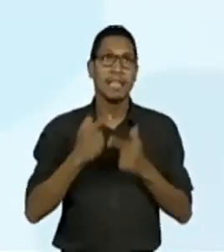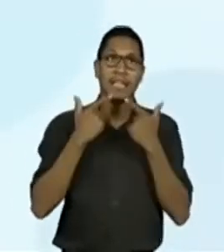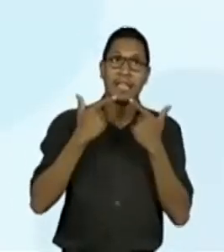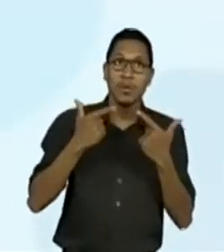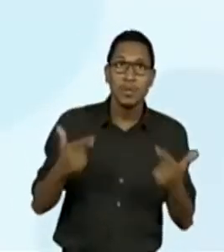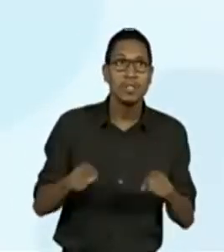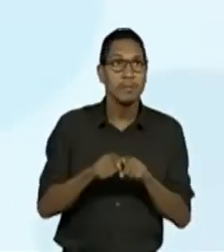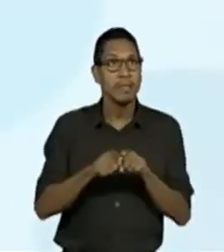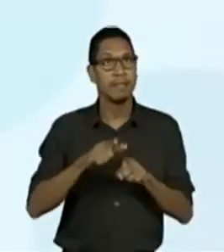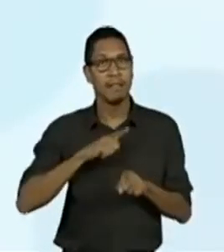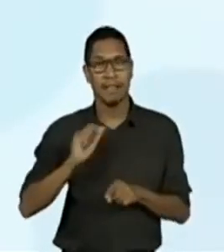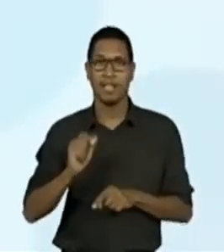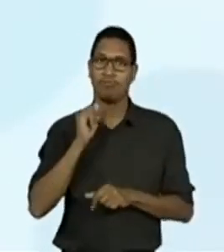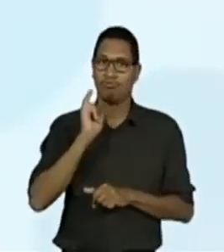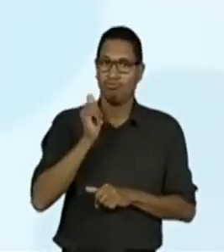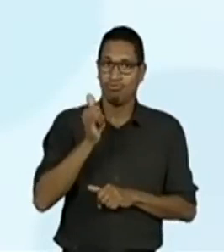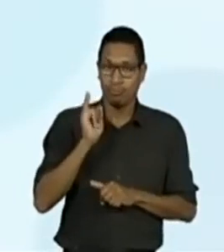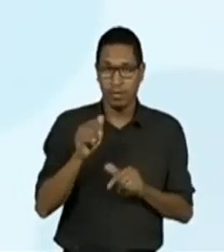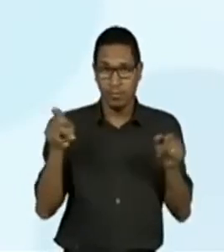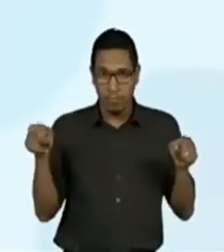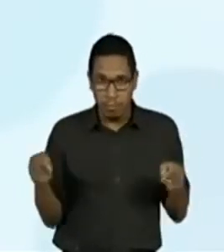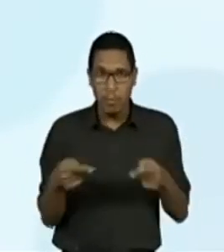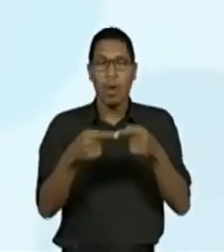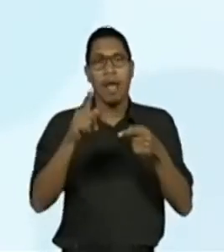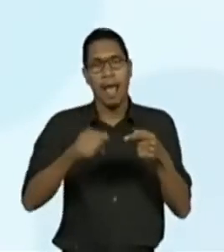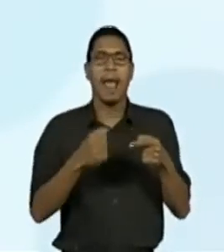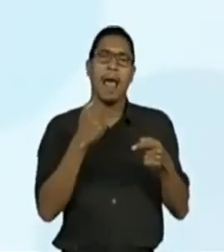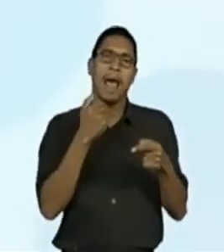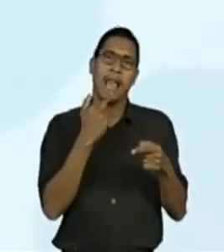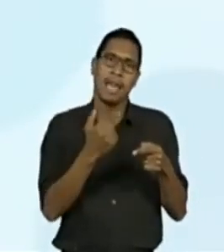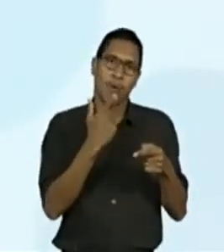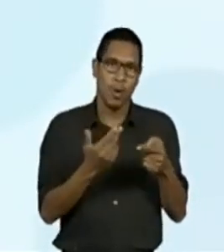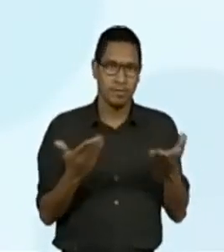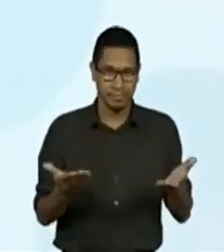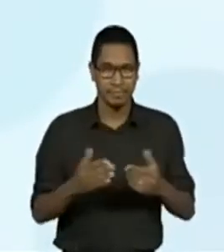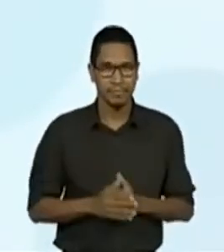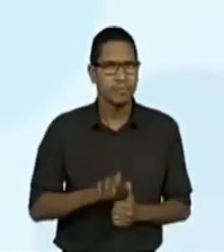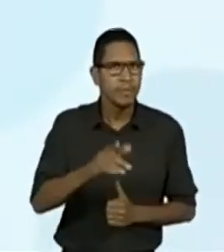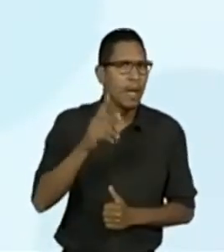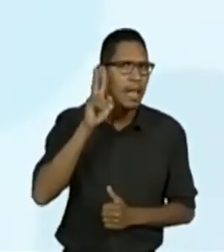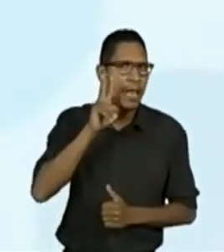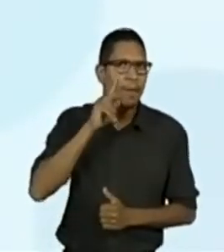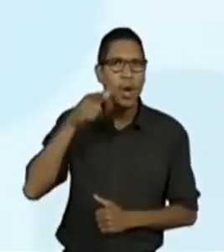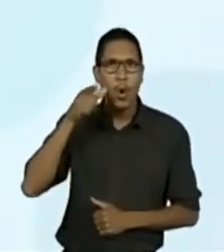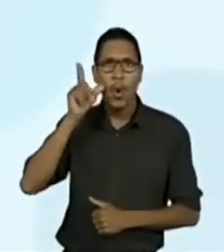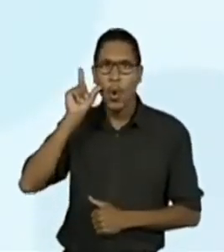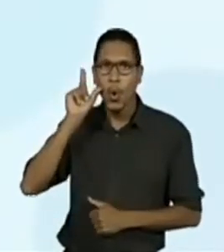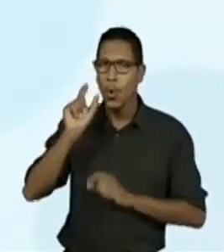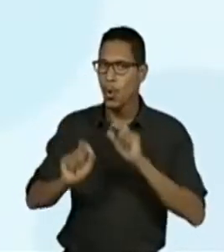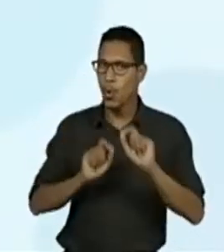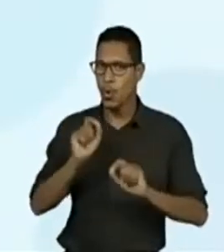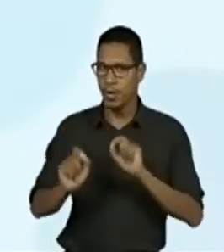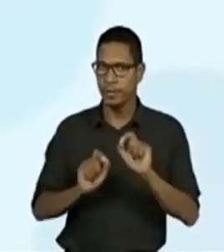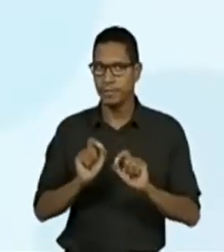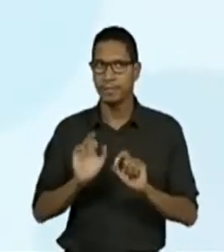relacionados à língua. Ou seja, só para recapitular, ontem nós fizemos